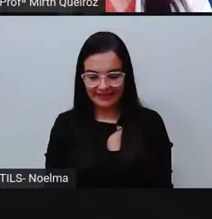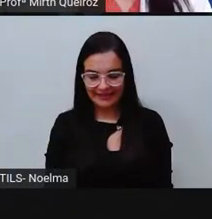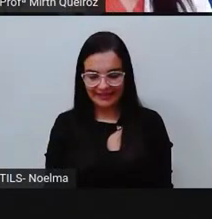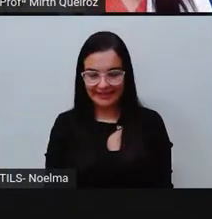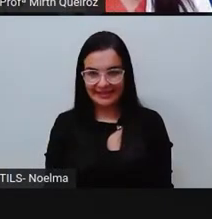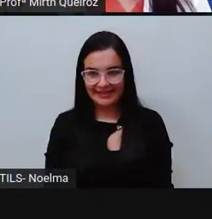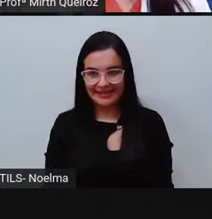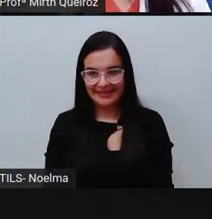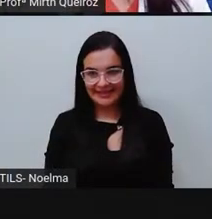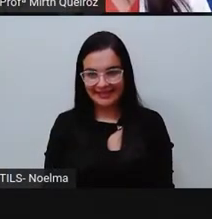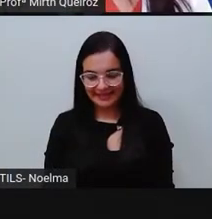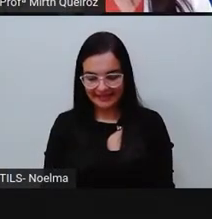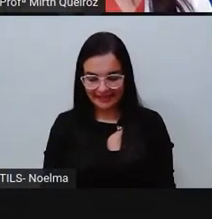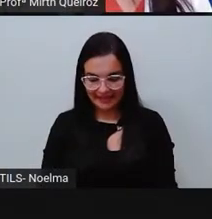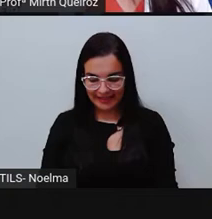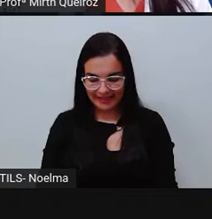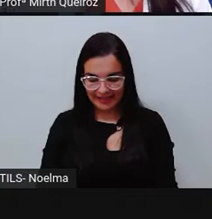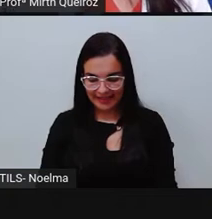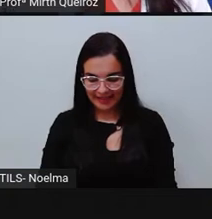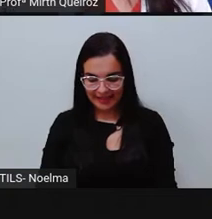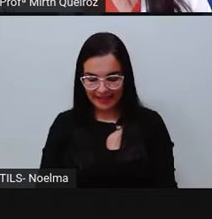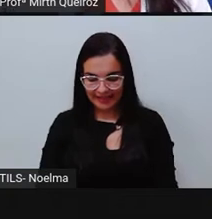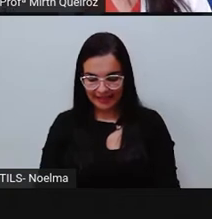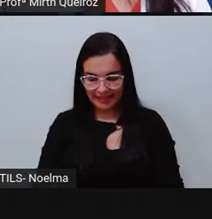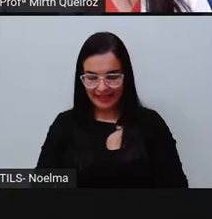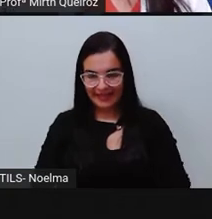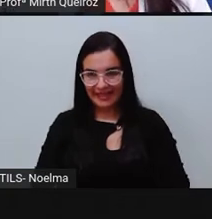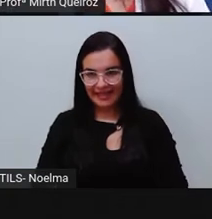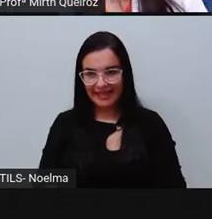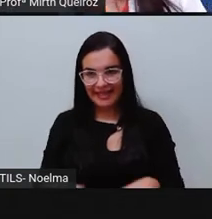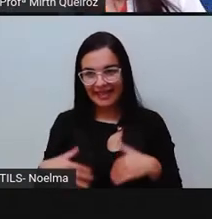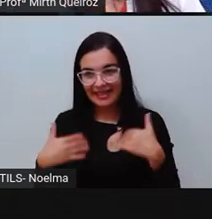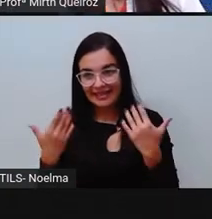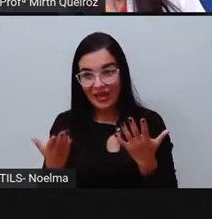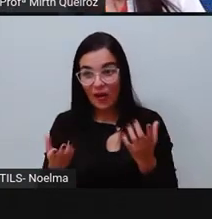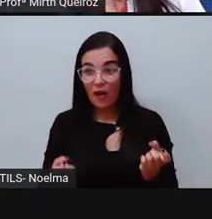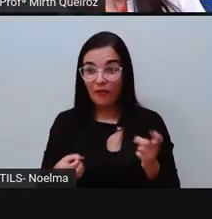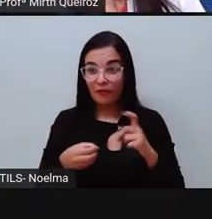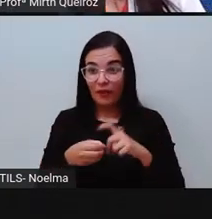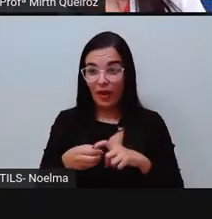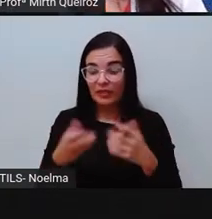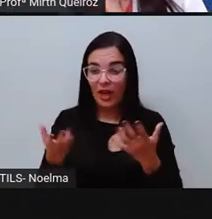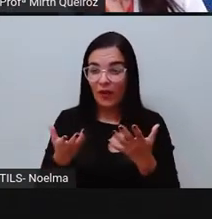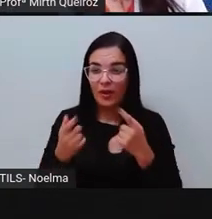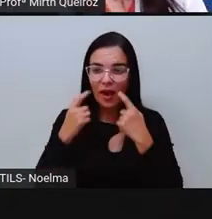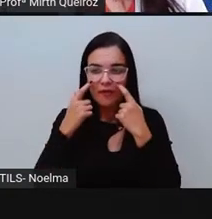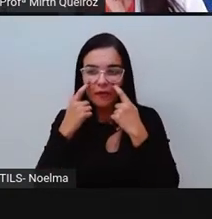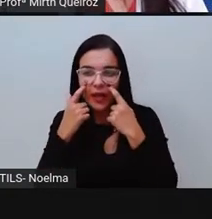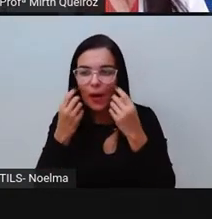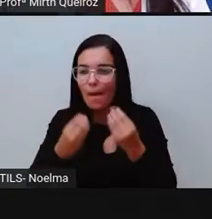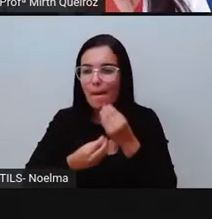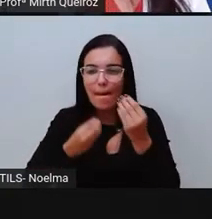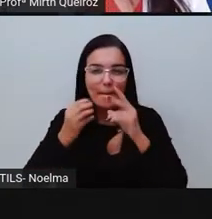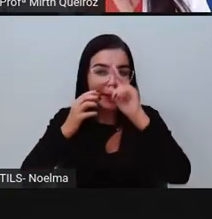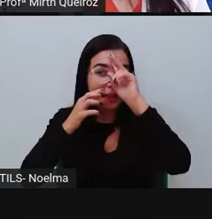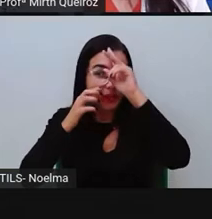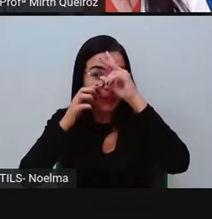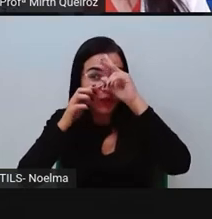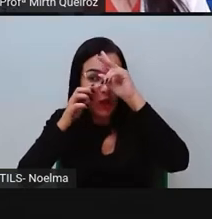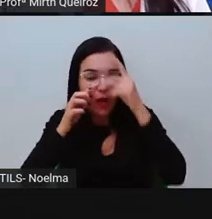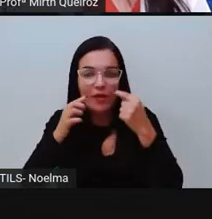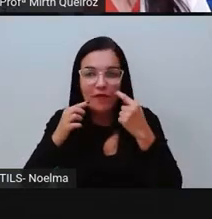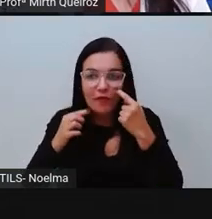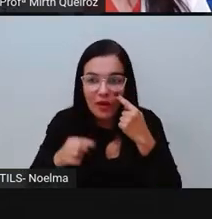E assim a gente volta, né? A gente vai fazer aí uma análise dessa história que a gente acabou de